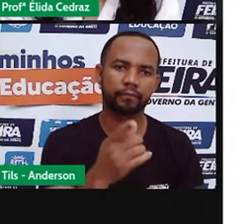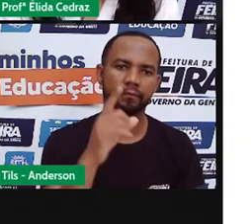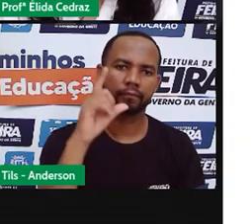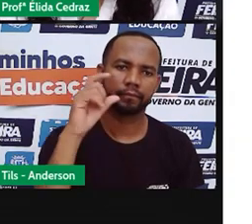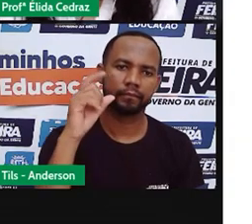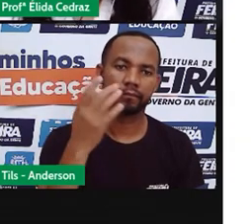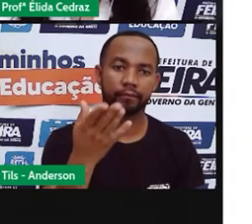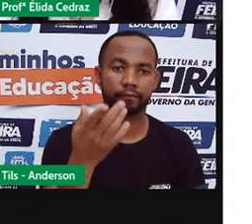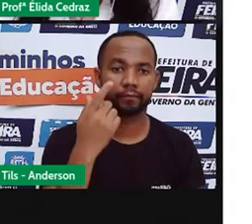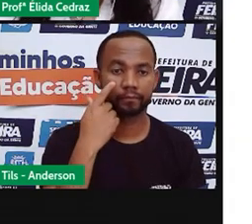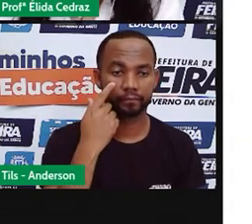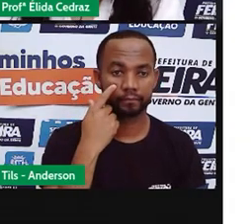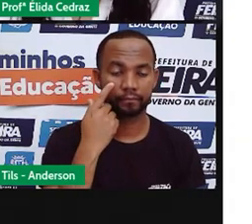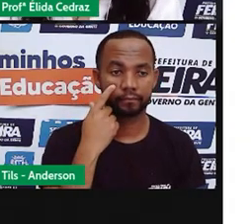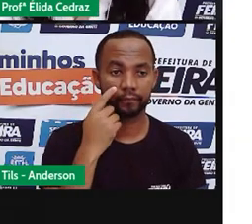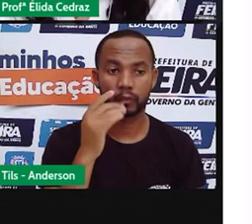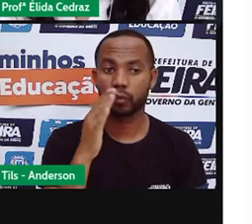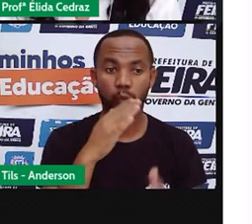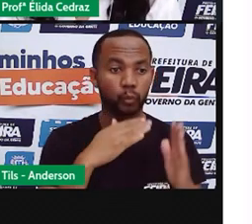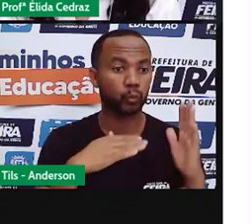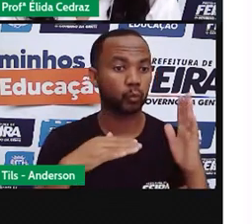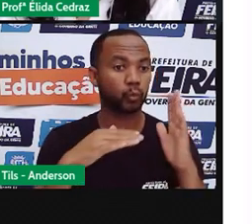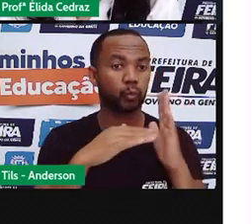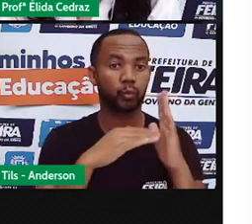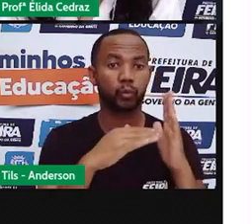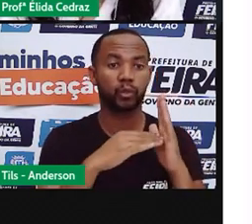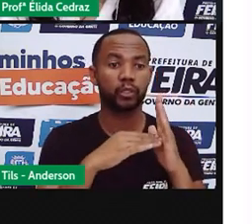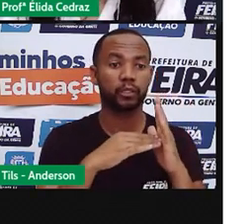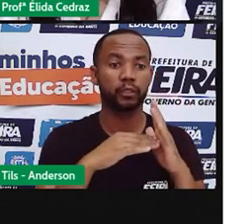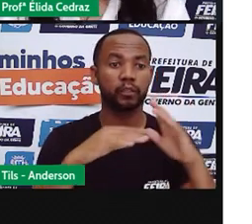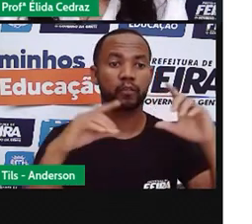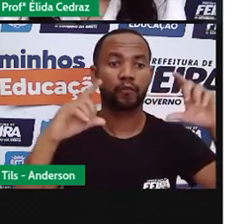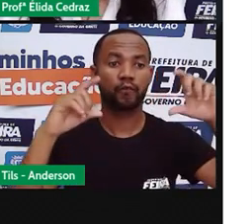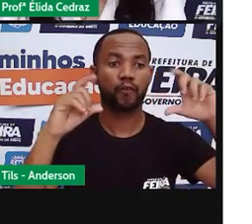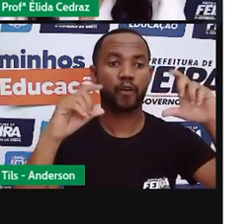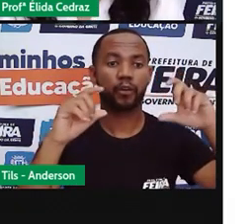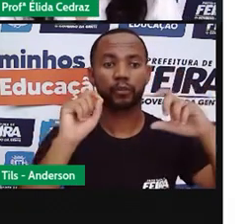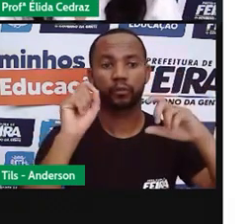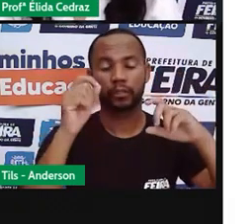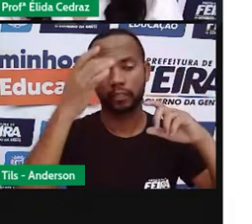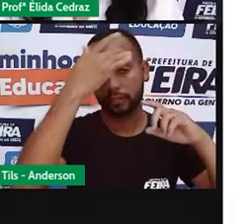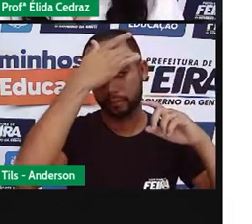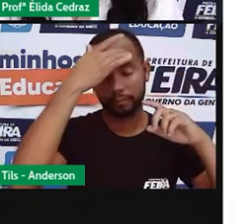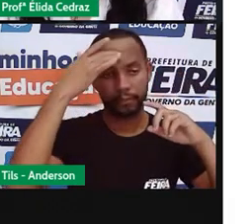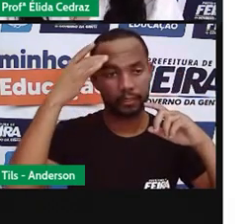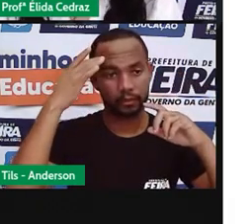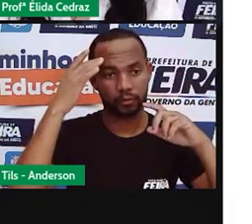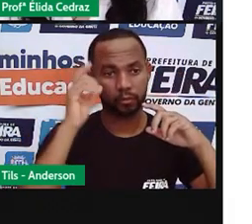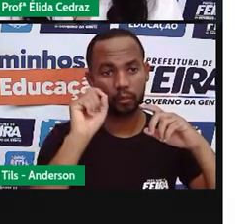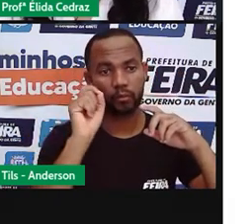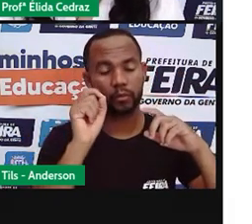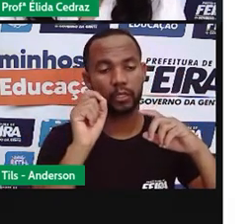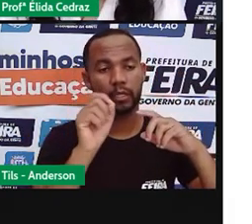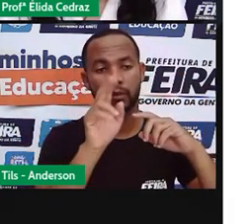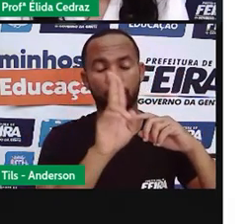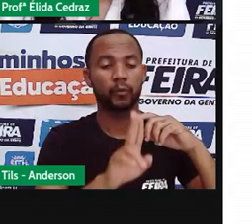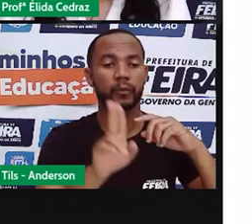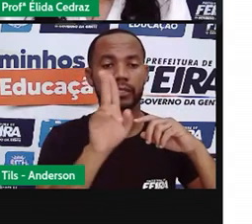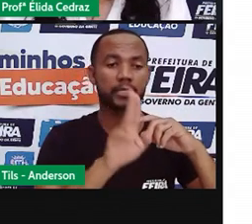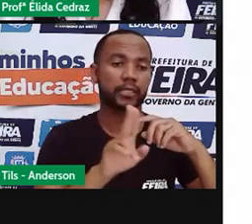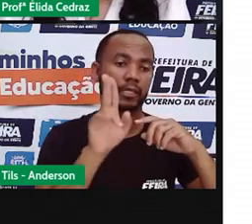Pois é, todas essas imagens, pessoas que estavam utilizando